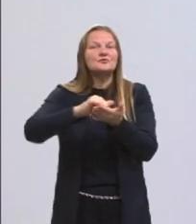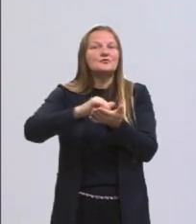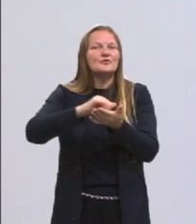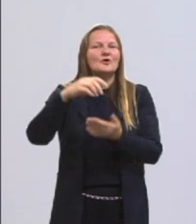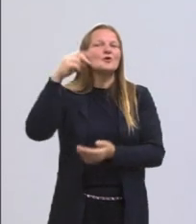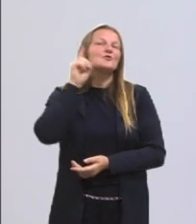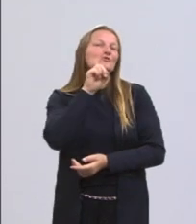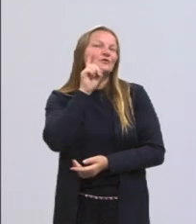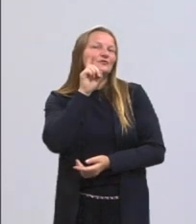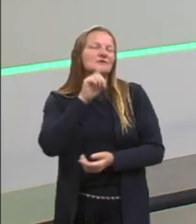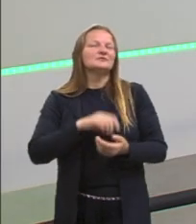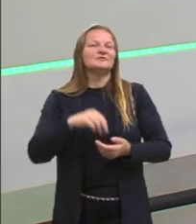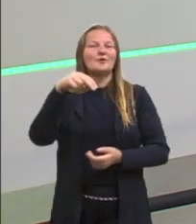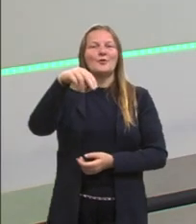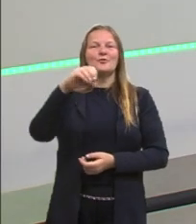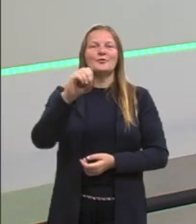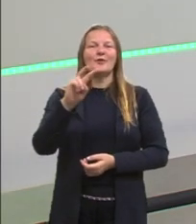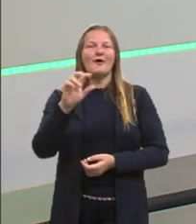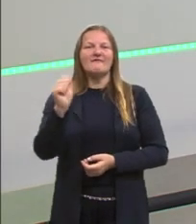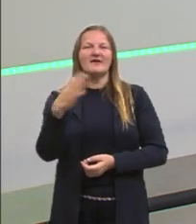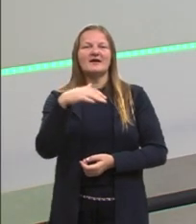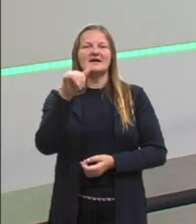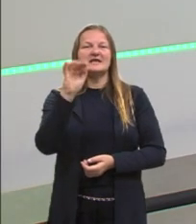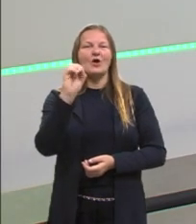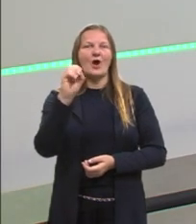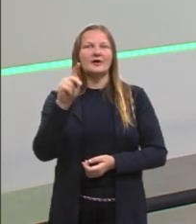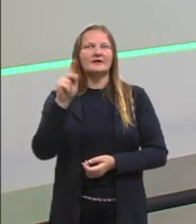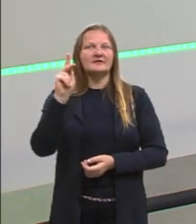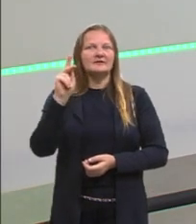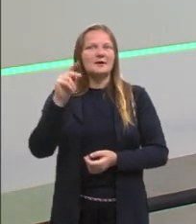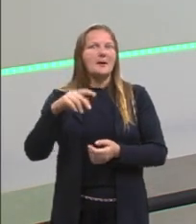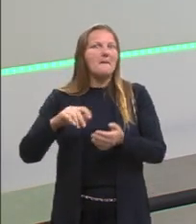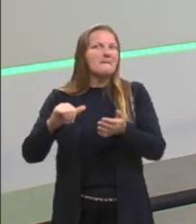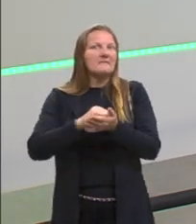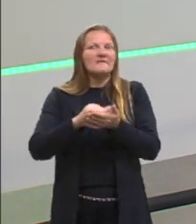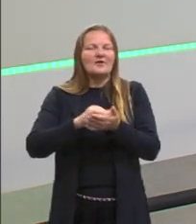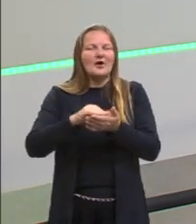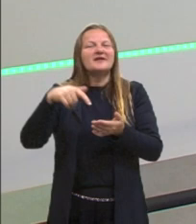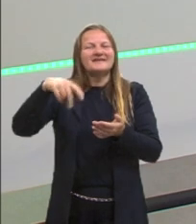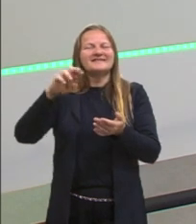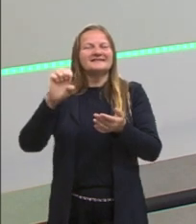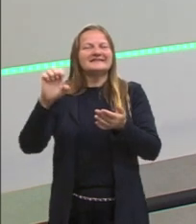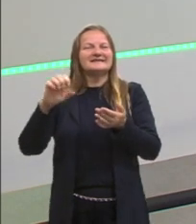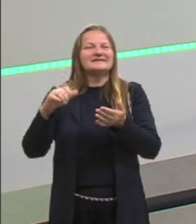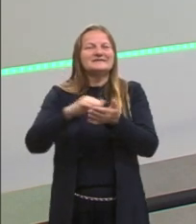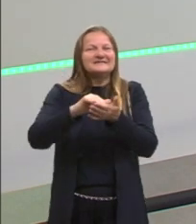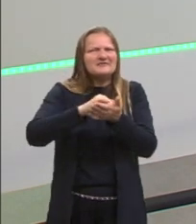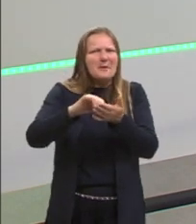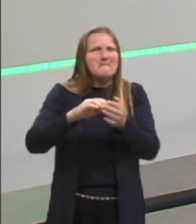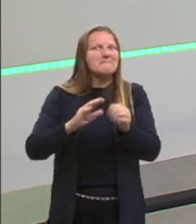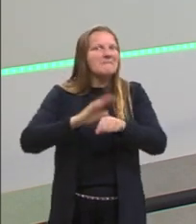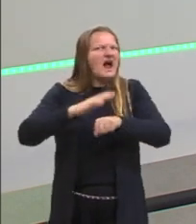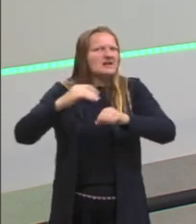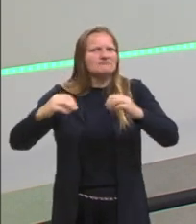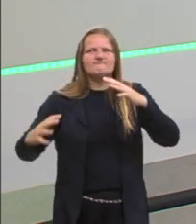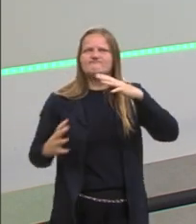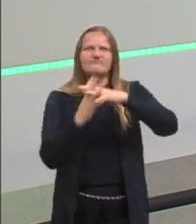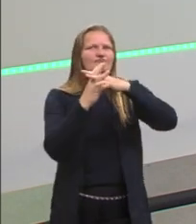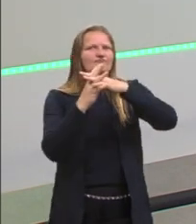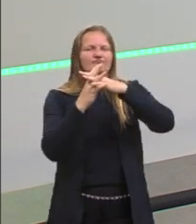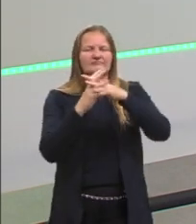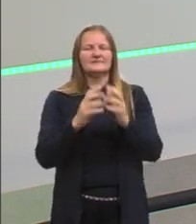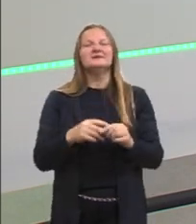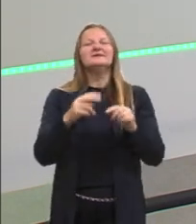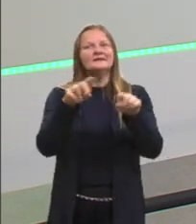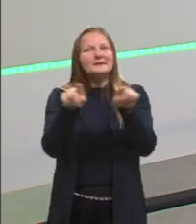Então, gente percebe essa estética da arte pop, para poder reconhecer que ela também vem